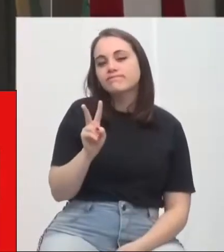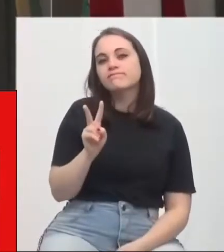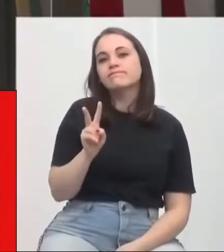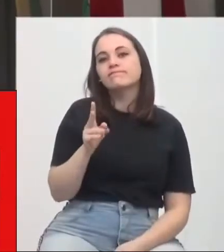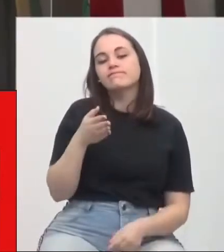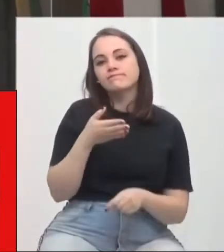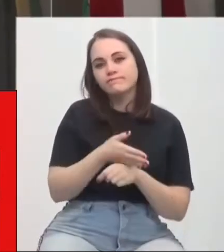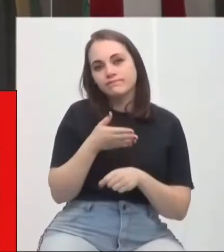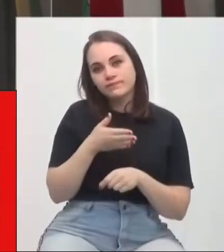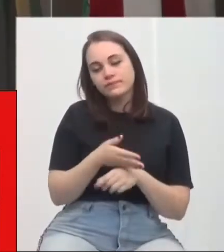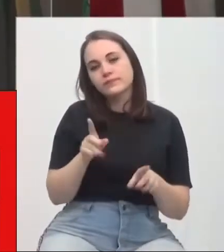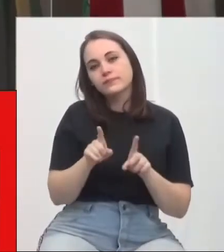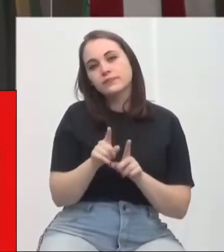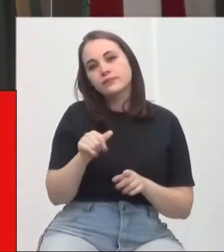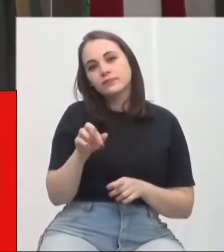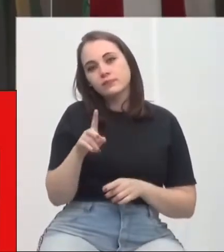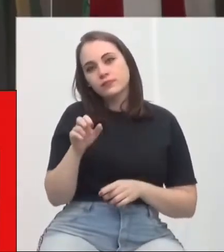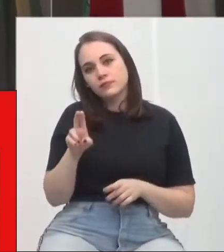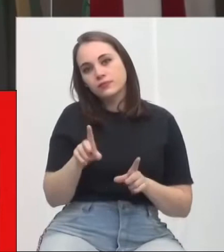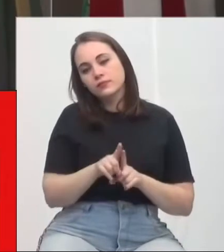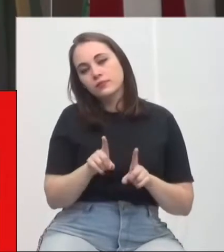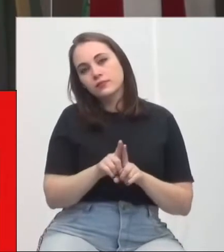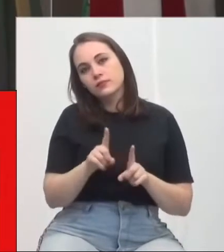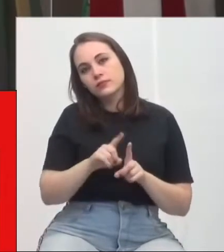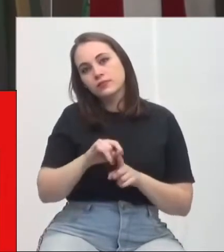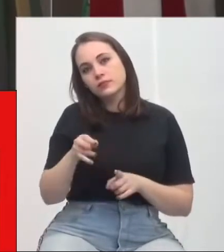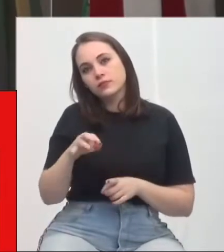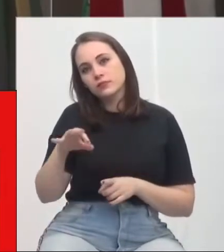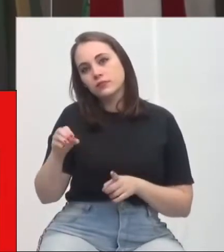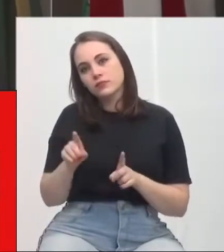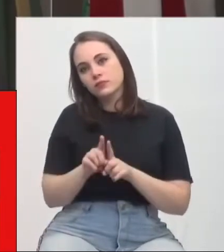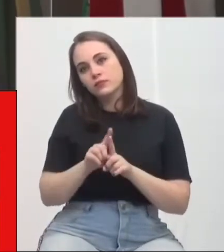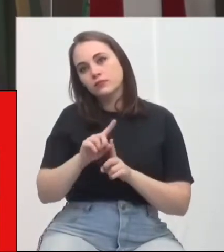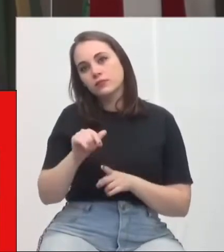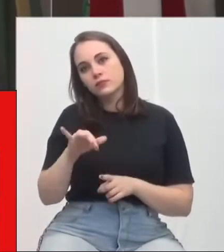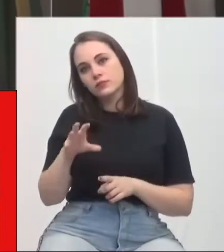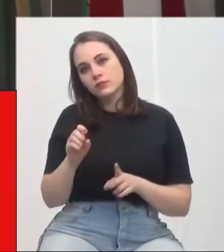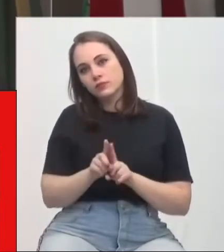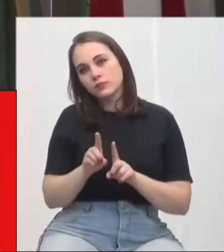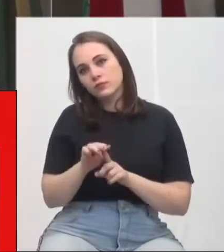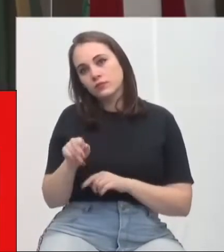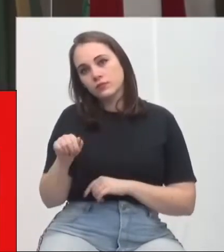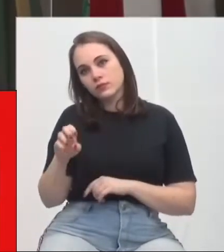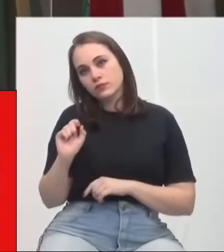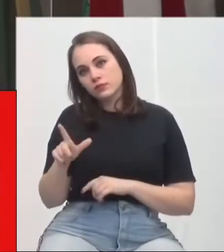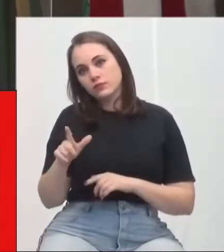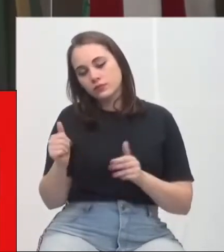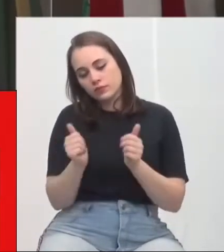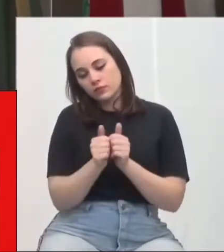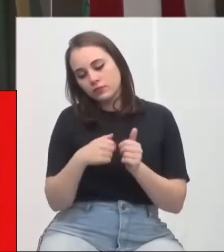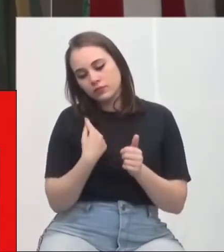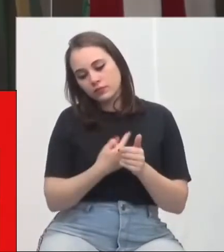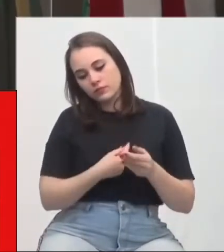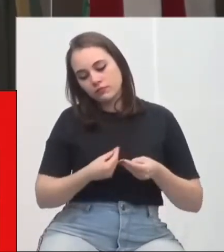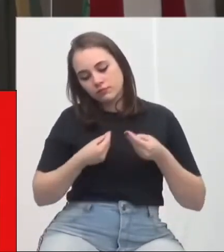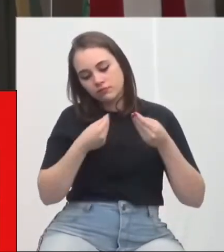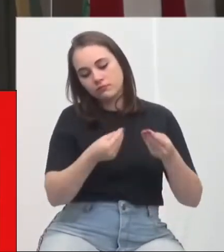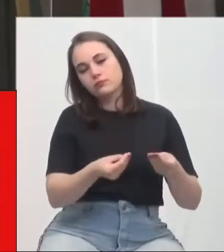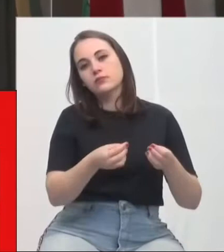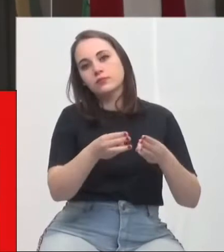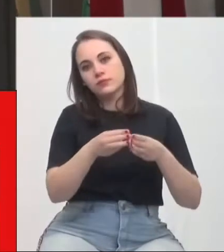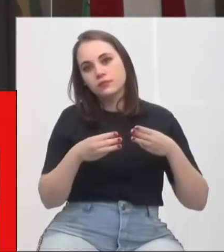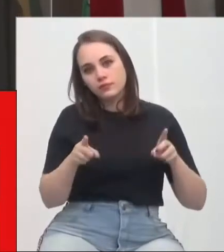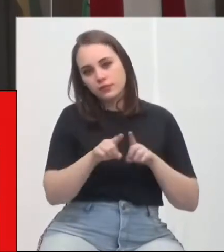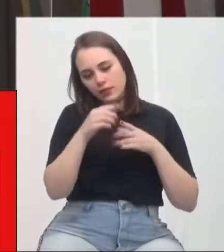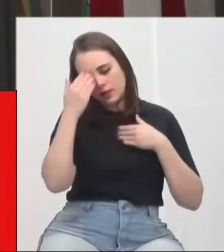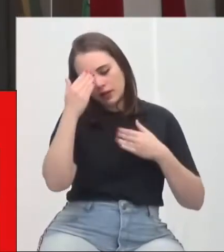Arleu da Silveira, o vereador Júlio Caminhos, o vereador Sari, o vereador Emanuel, que estiveram conosco lá e também agradecer a